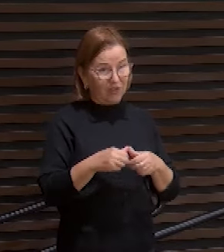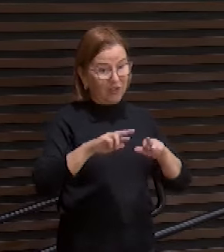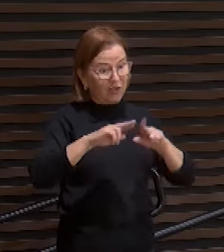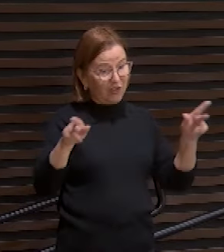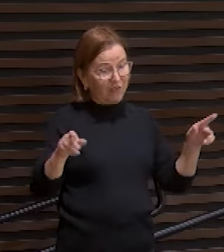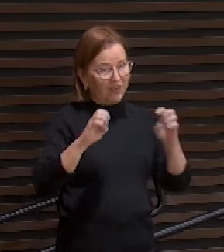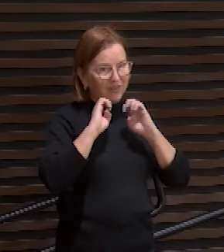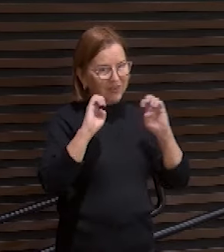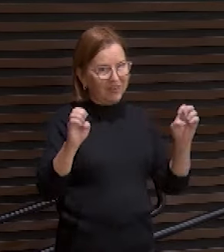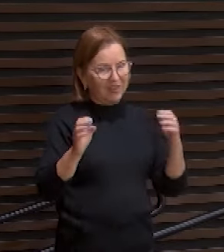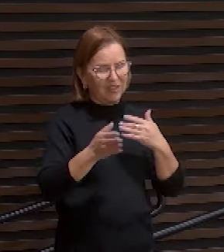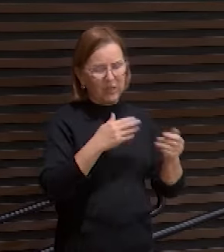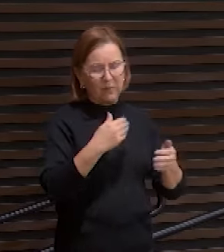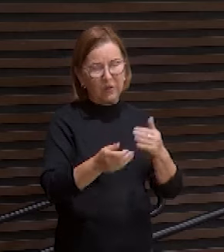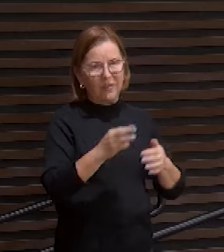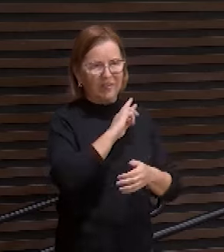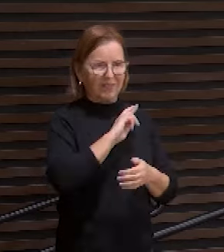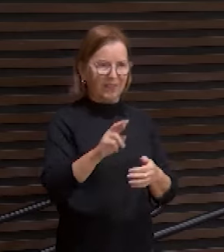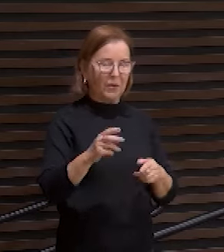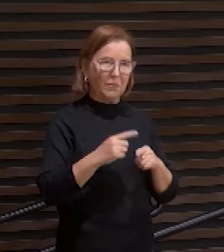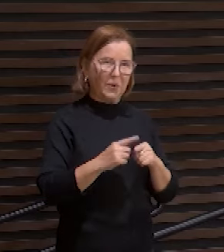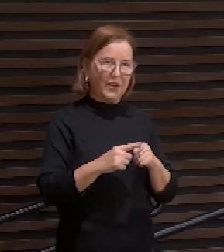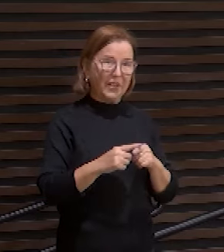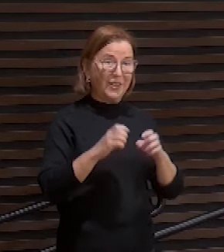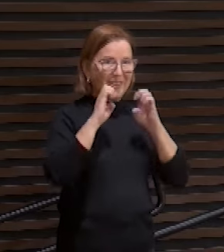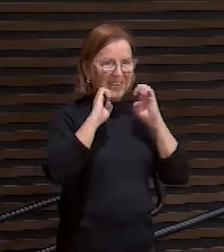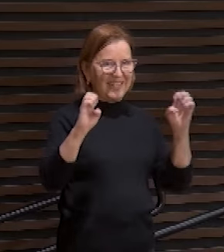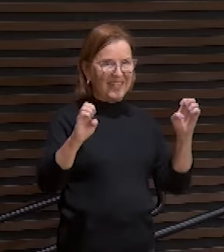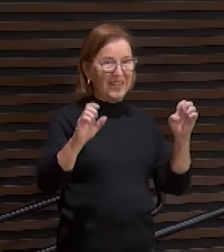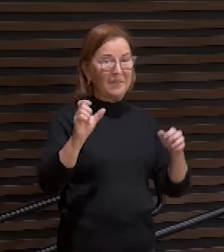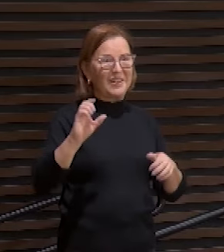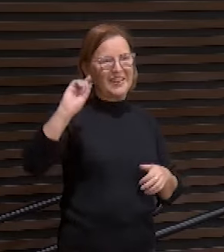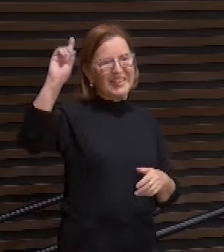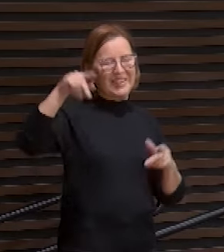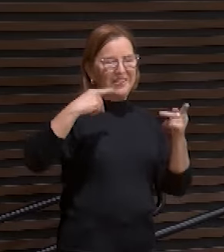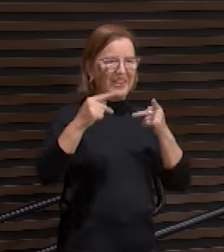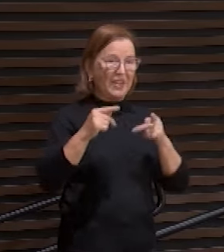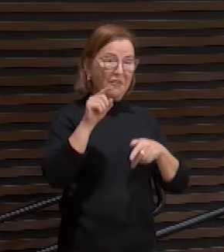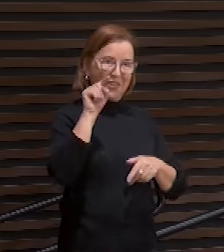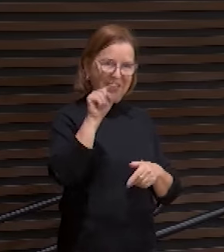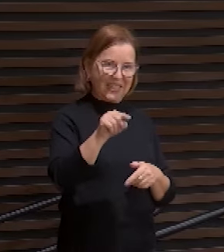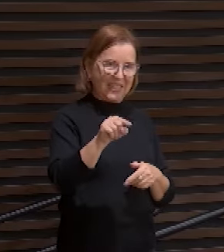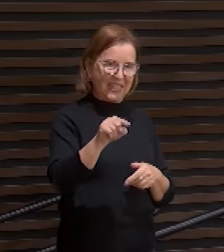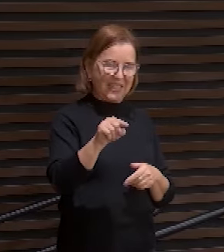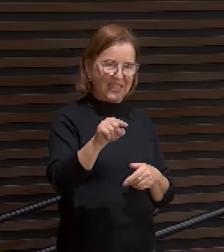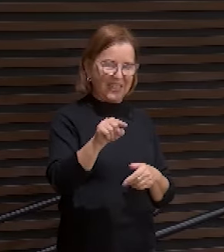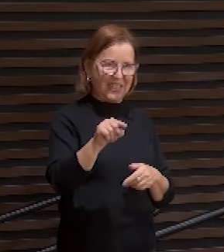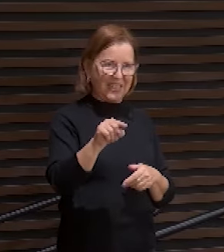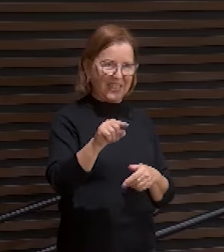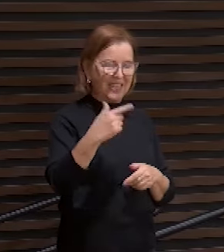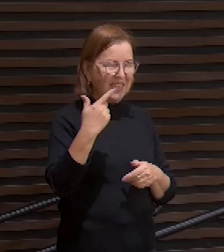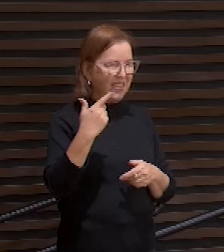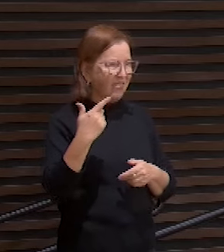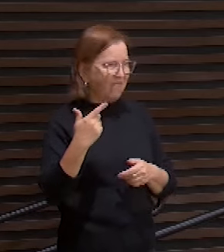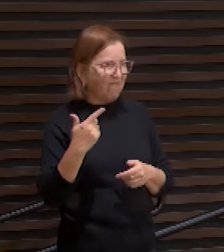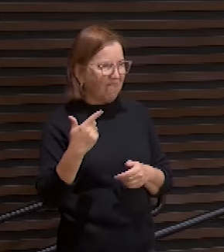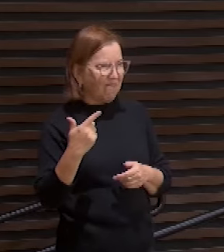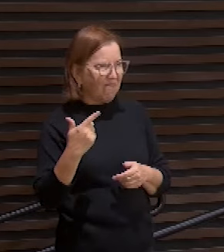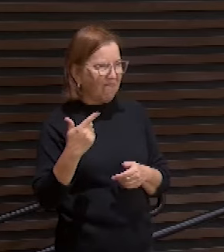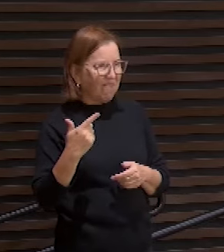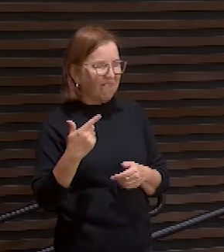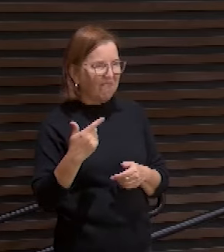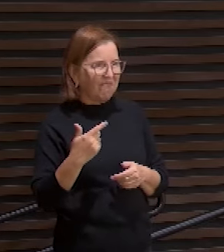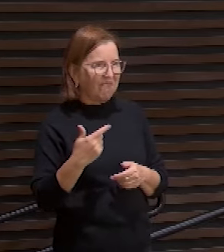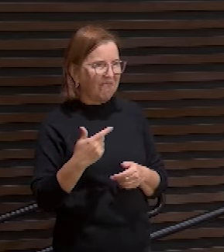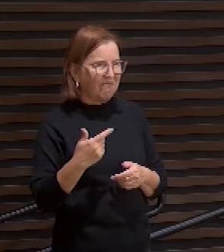de qualquer religião. Porque no evangelho a palavra de Deus diz você não tem a menor condição